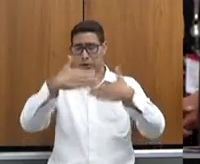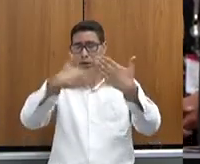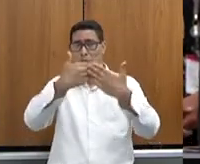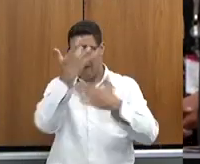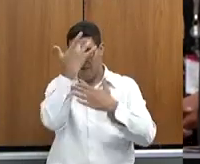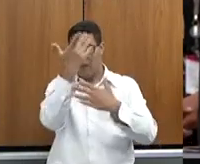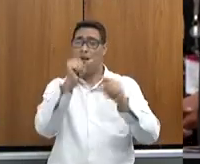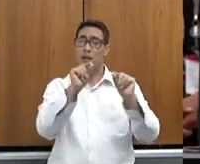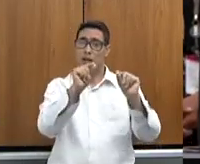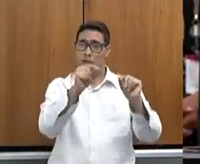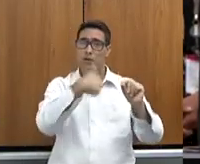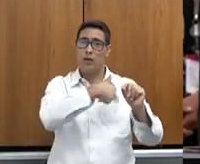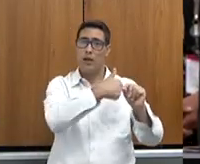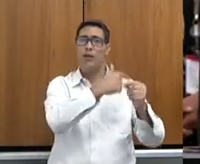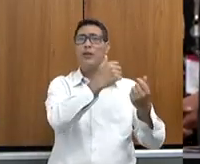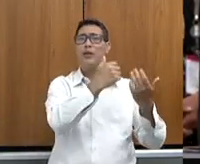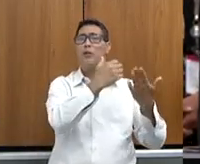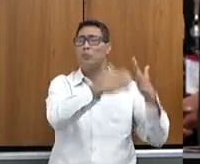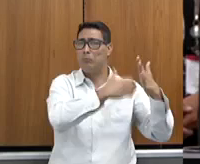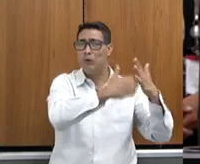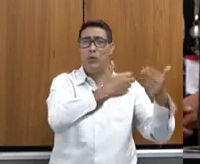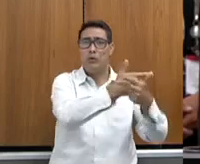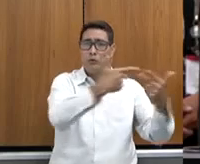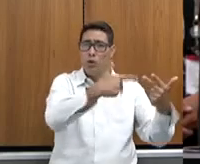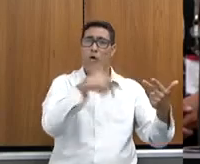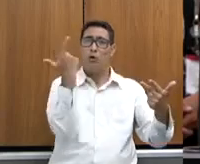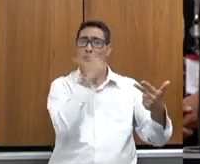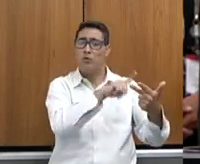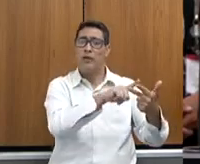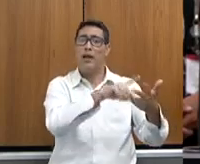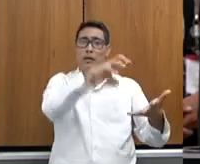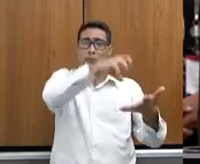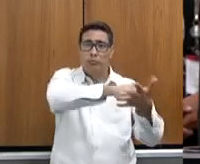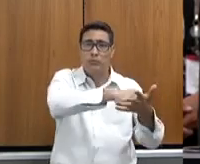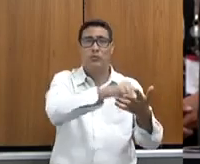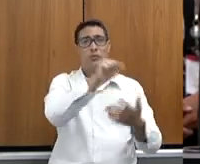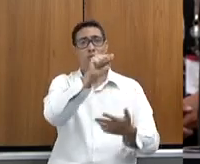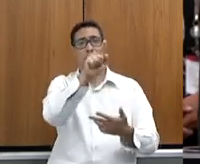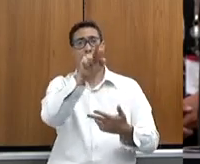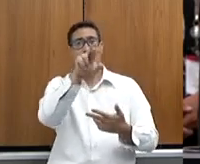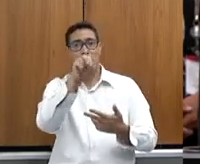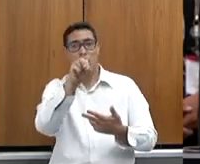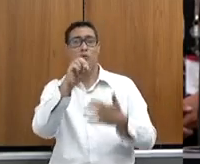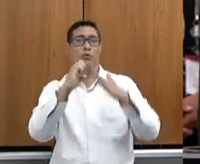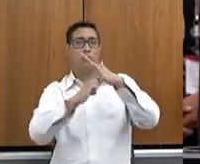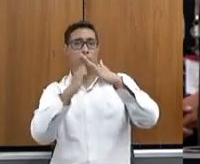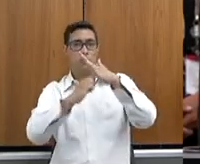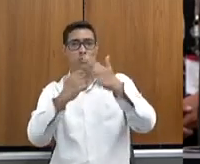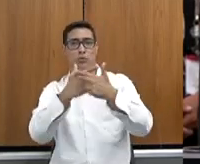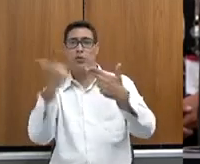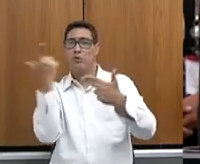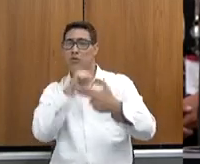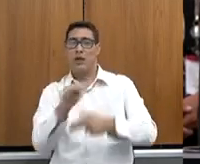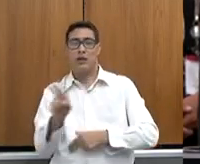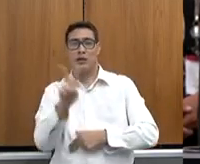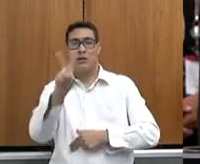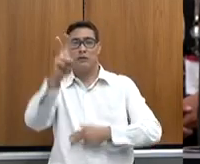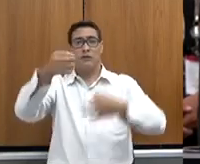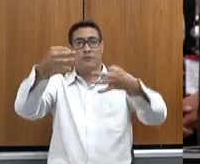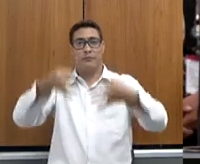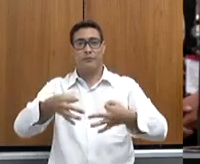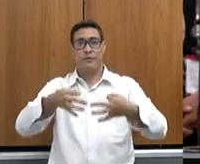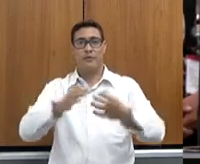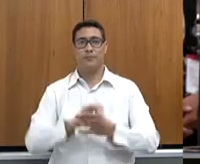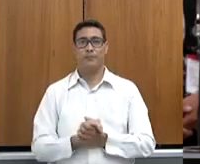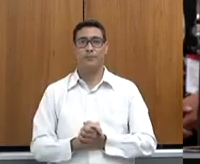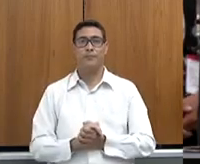que o produtor possa registrar a sua agroindústria e ter sucesso na venda do seu produto com valor agregado. Pois não? Próximo.